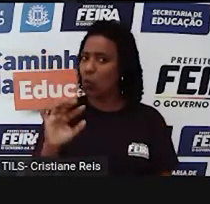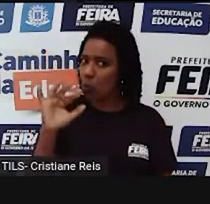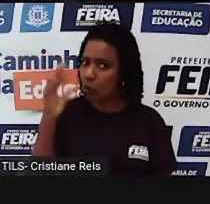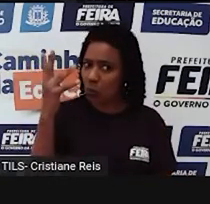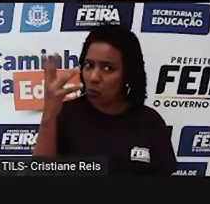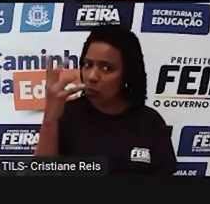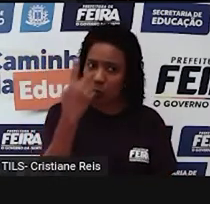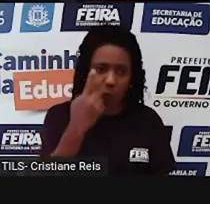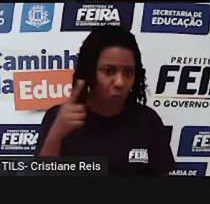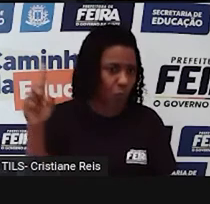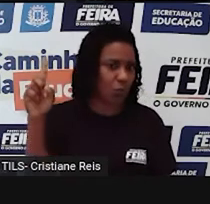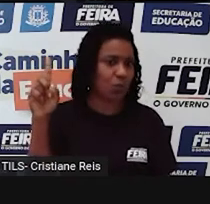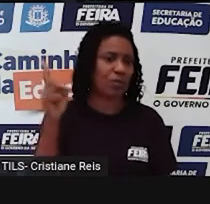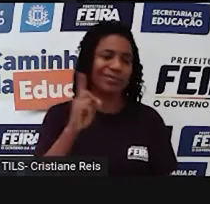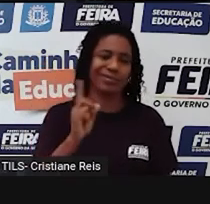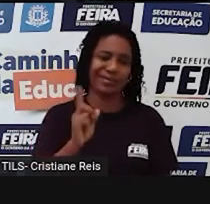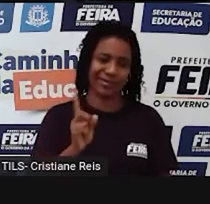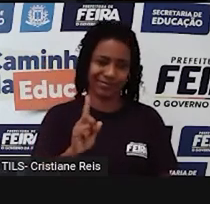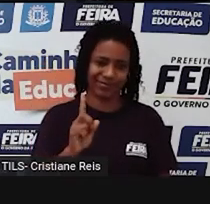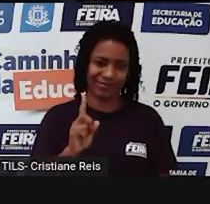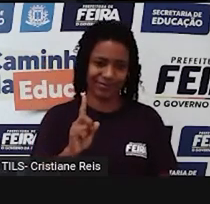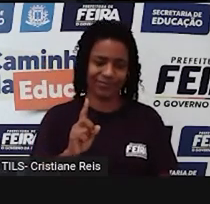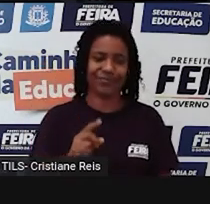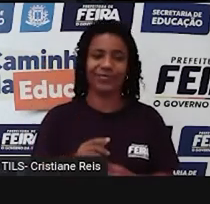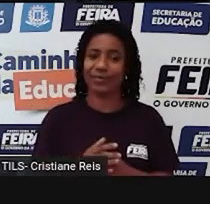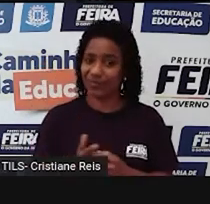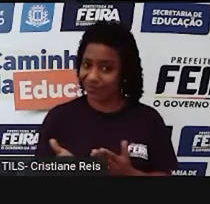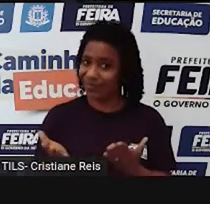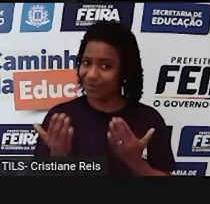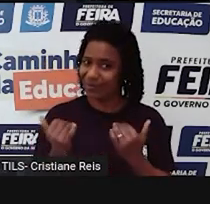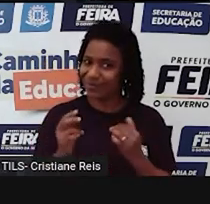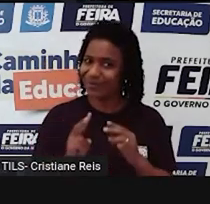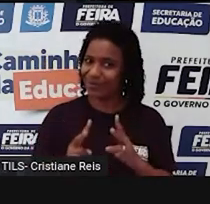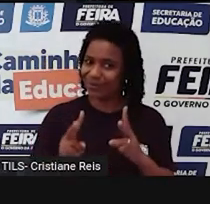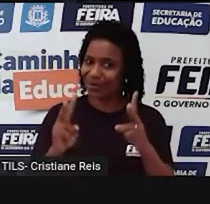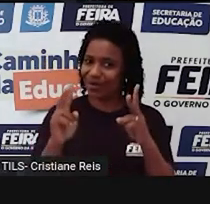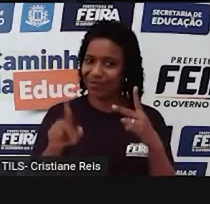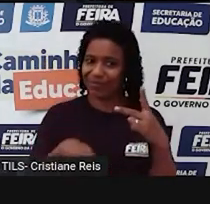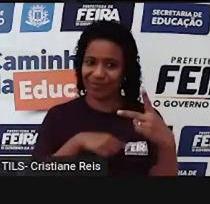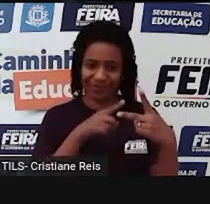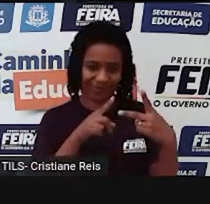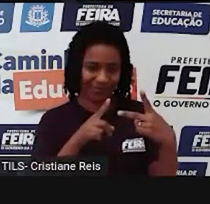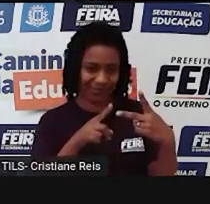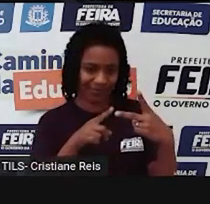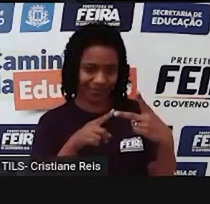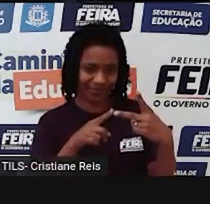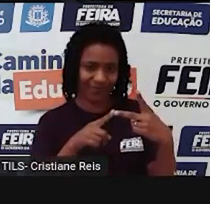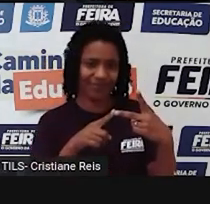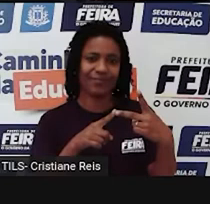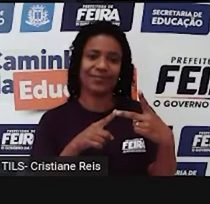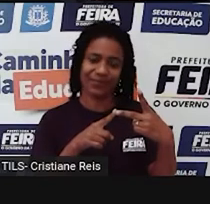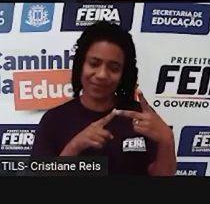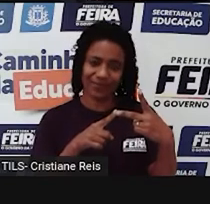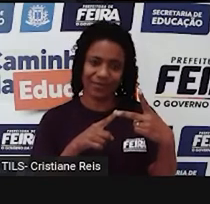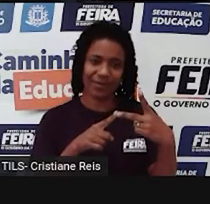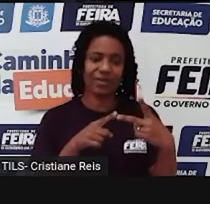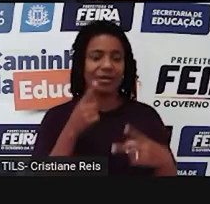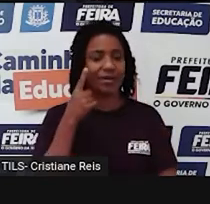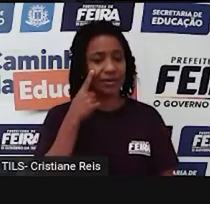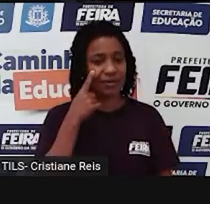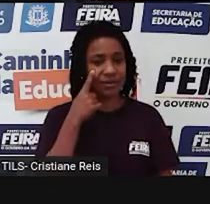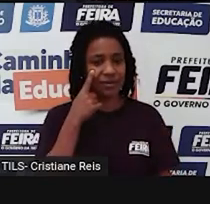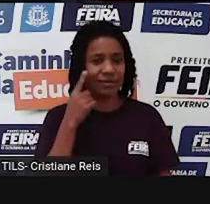ou um estado. Ok? Let's go. Observem o exemplo. Antes era Peter